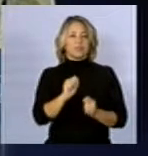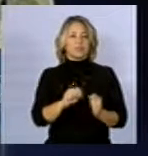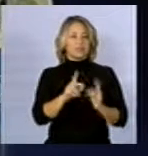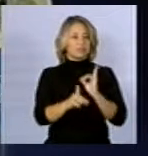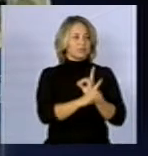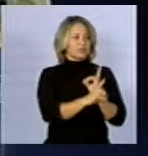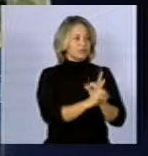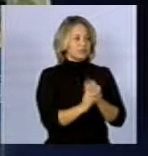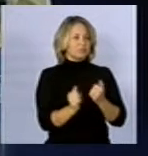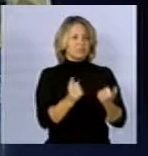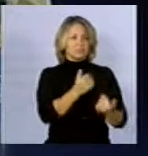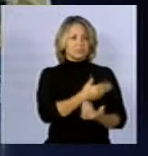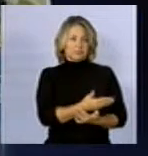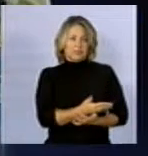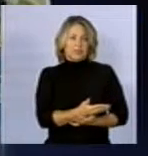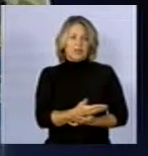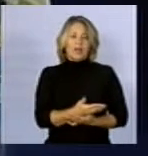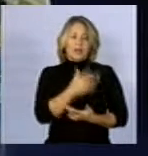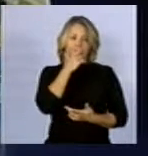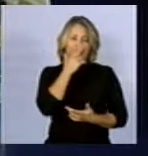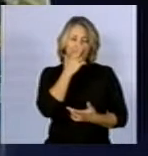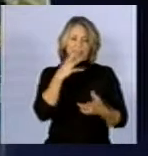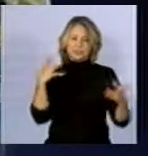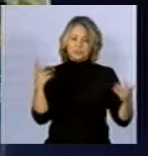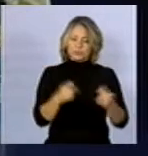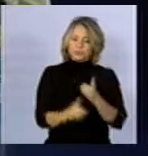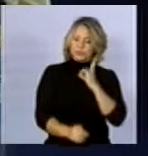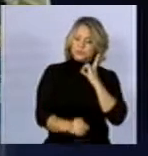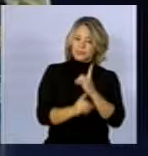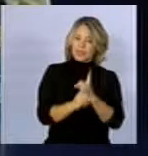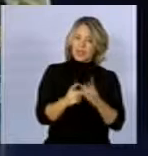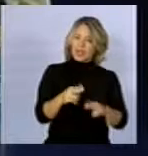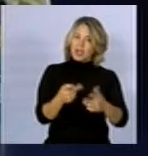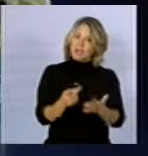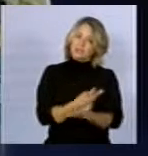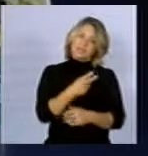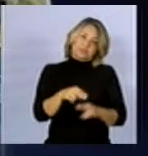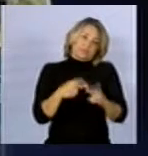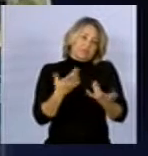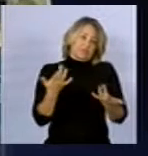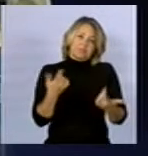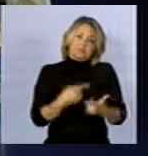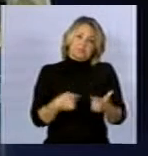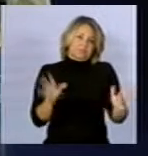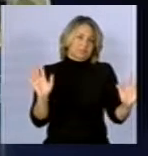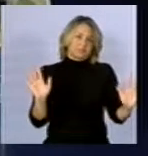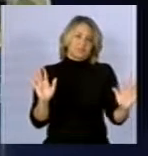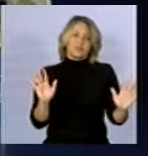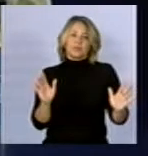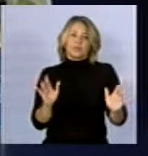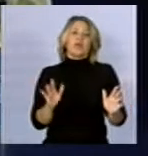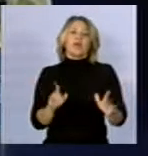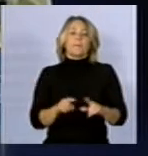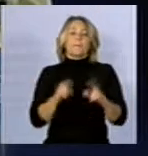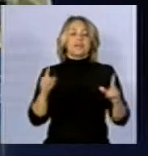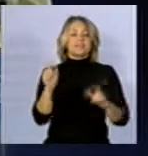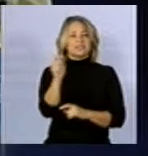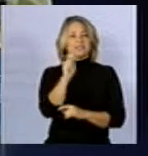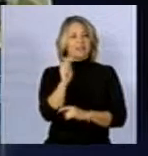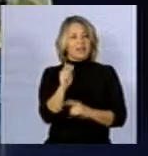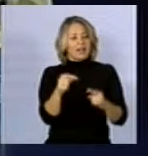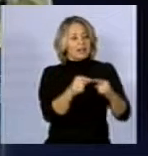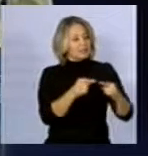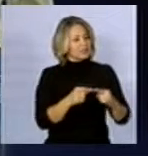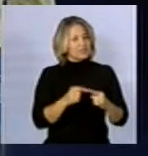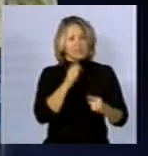isso significa que esses achados podem ter ocorrido ao acaso. Então, na verdade, essa associação não foi